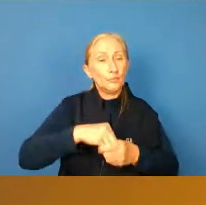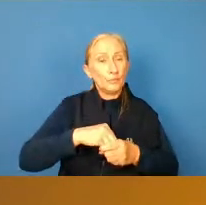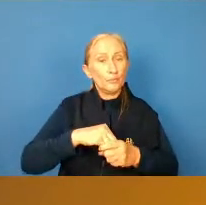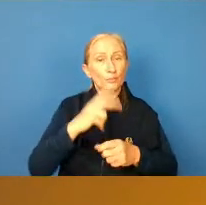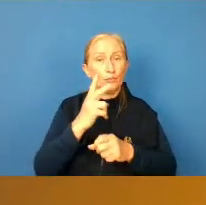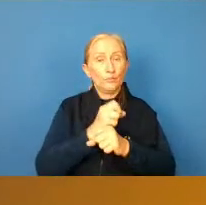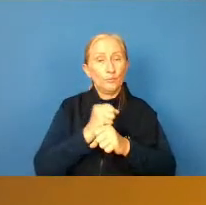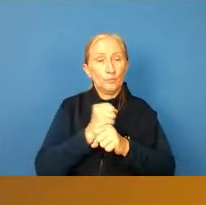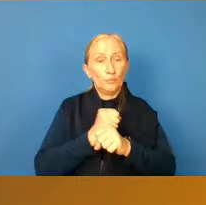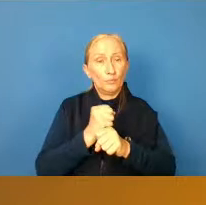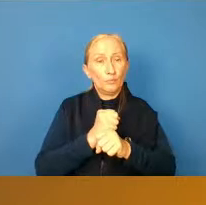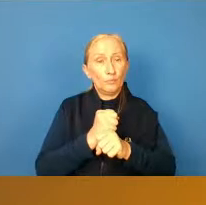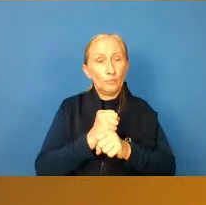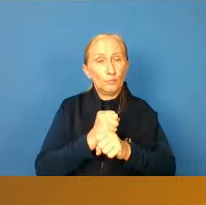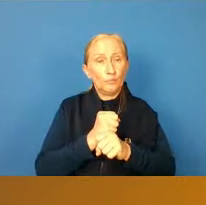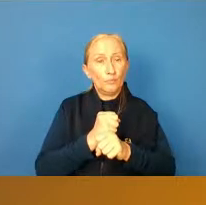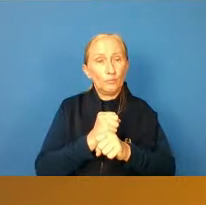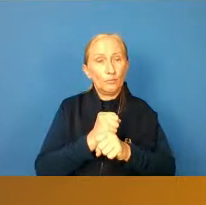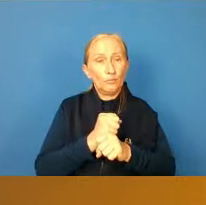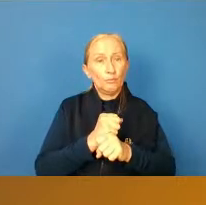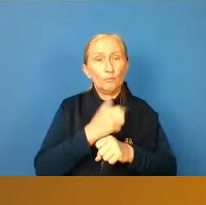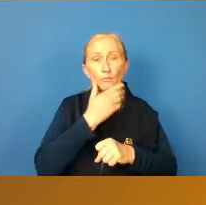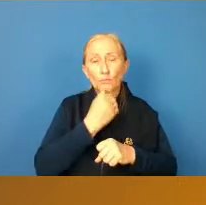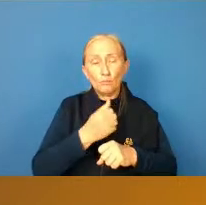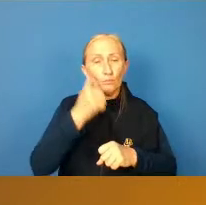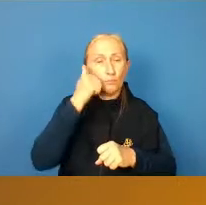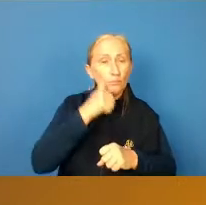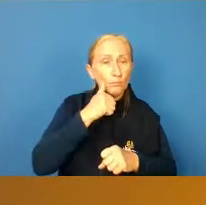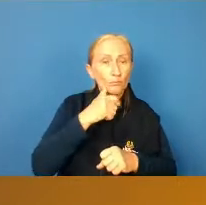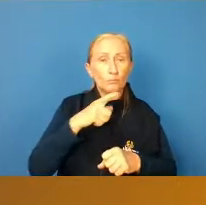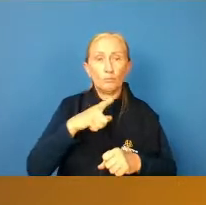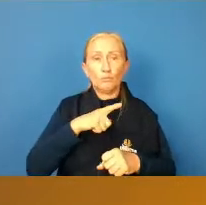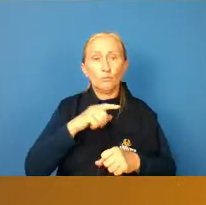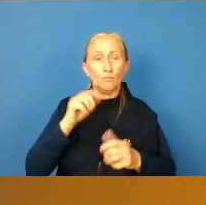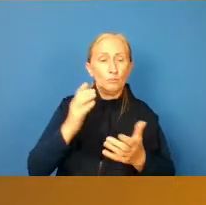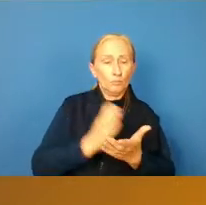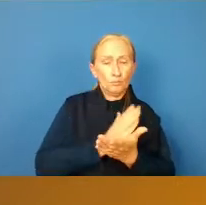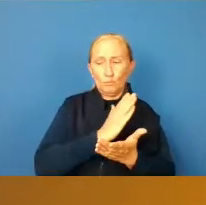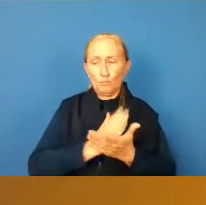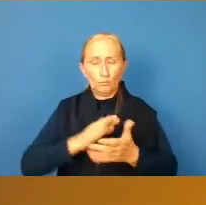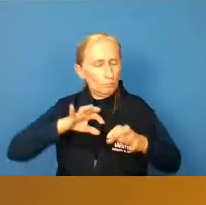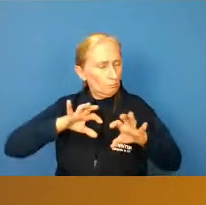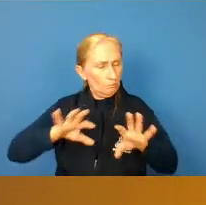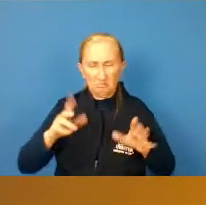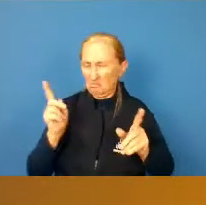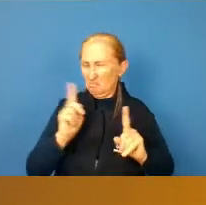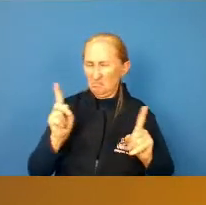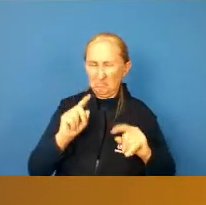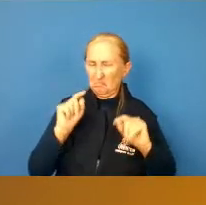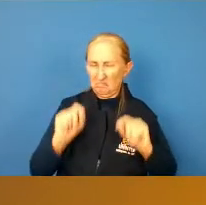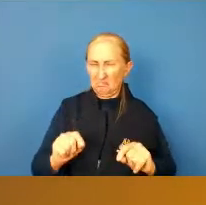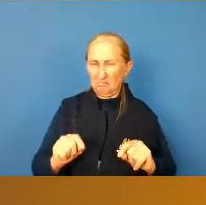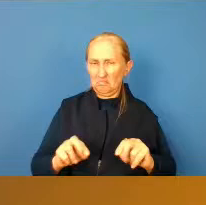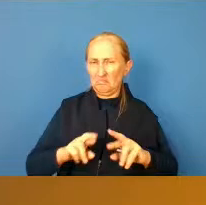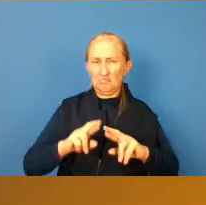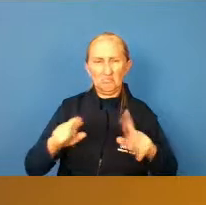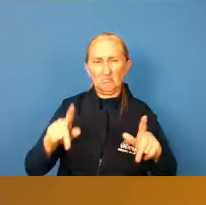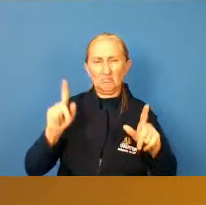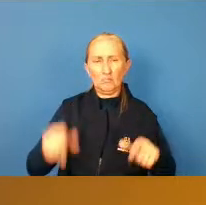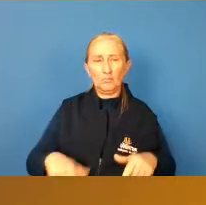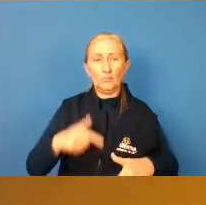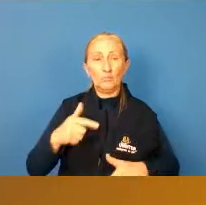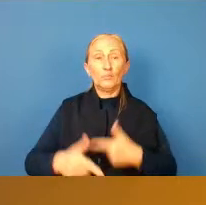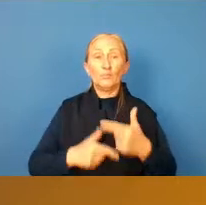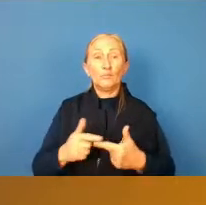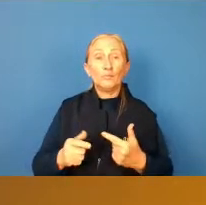anos, eu fui provando que homens e mulheres não têm muita essa diversificação de trabalho,